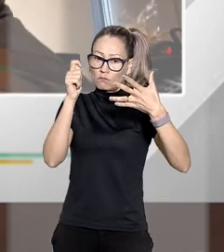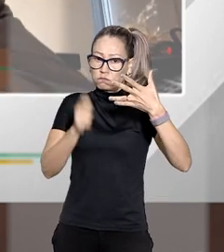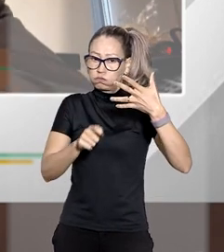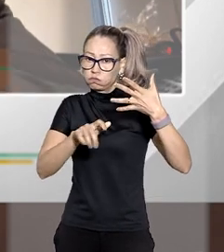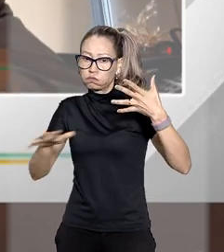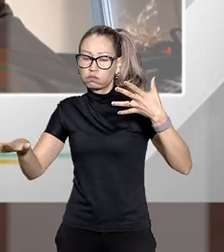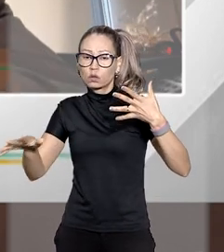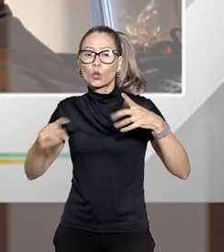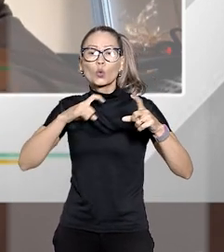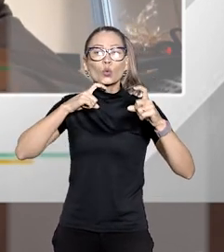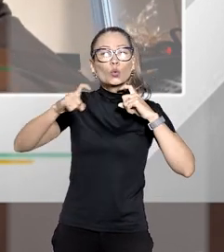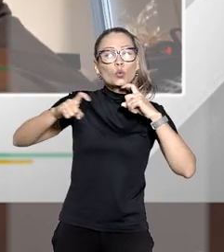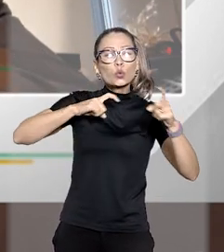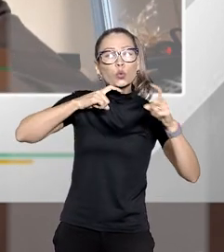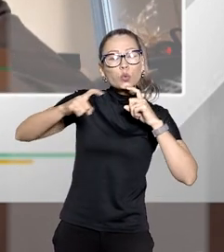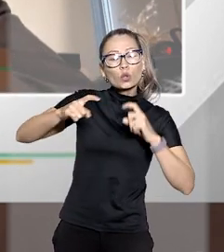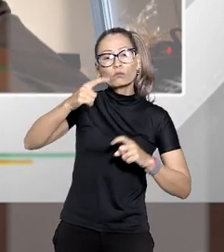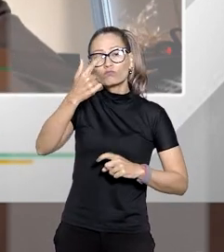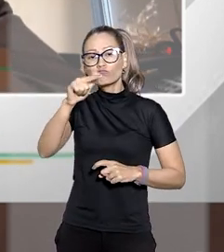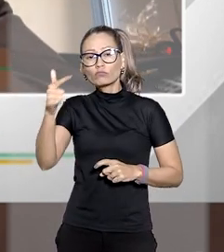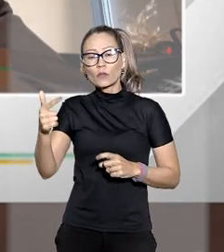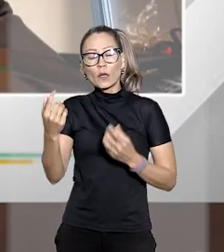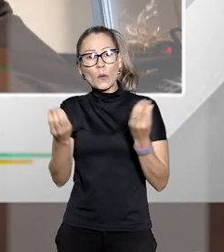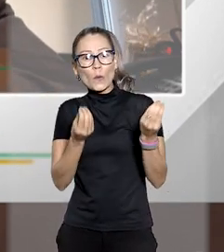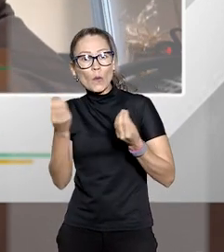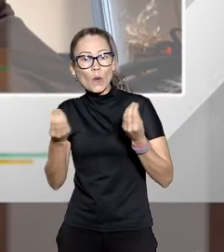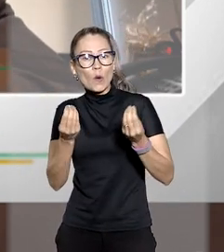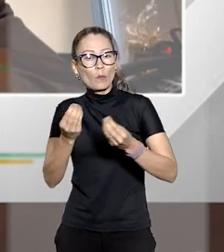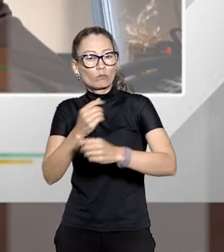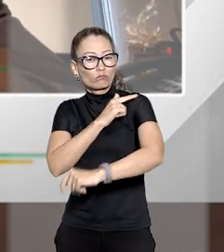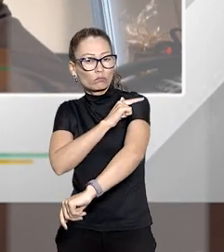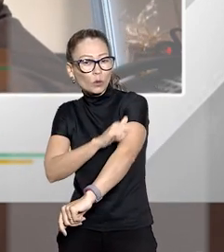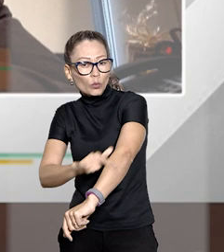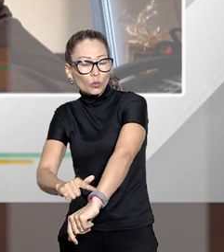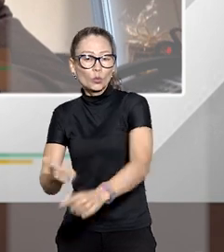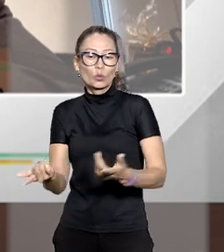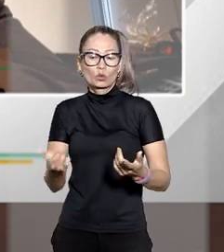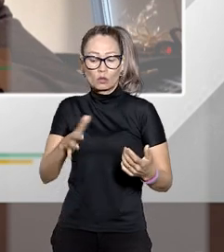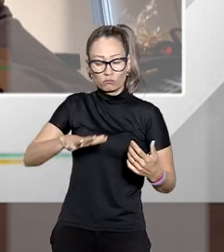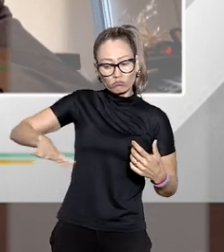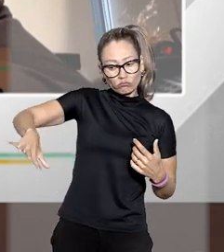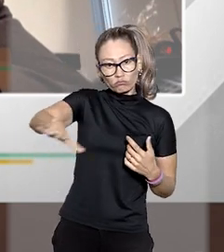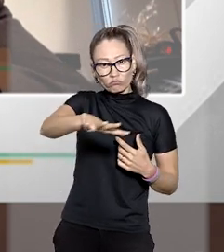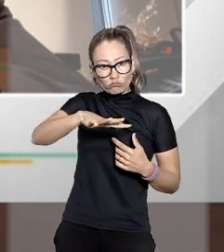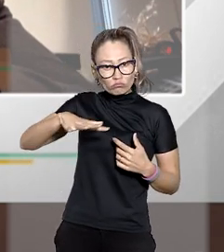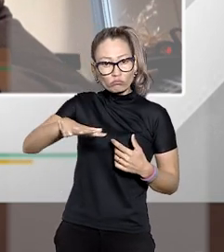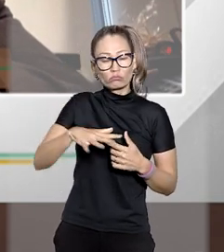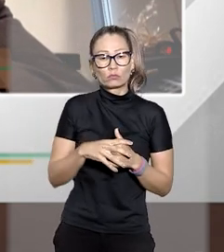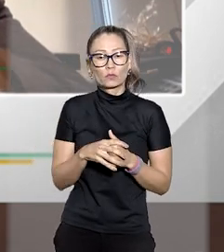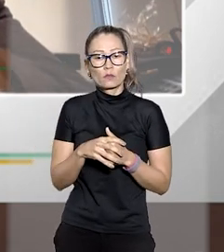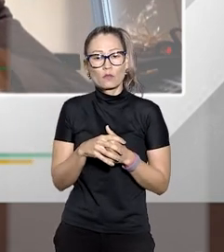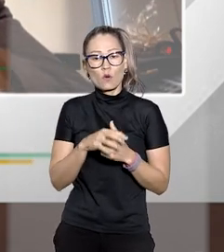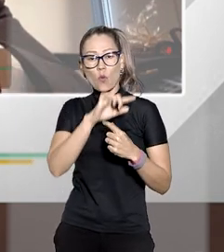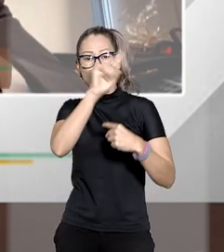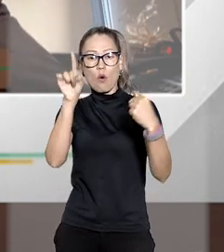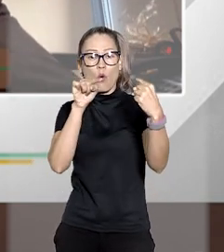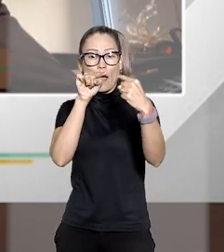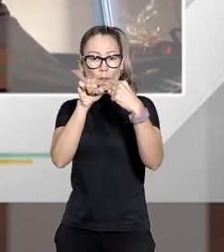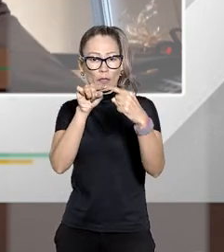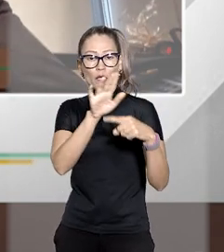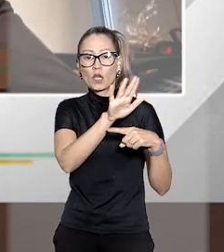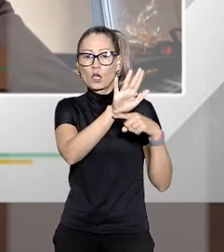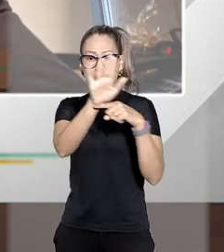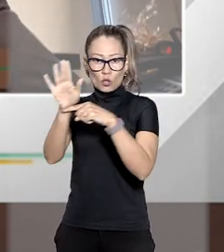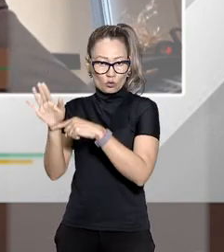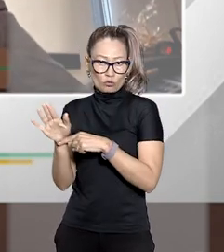não existe dúvida seja na doutrina seja no âmbito dos precedentes quanto a aplicação do